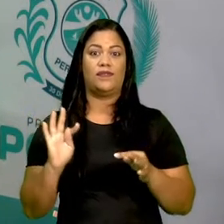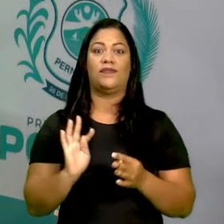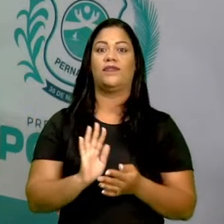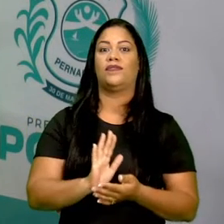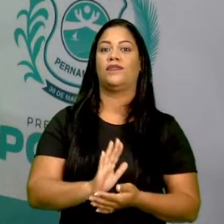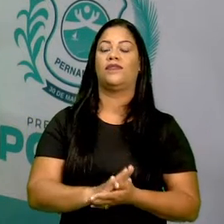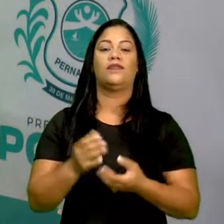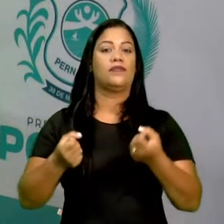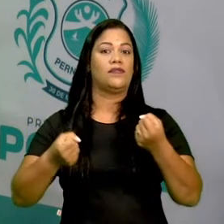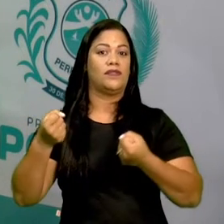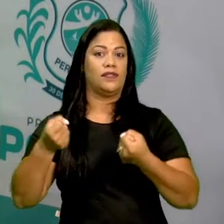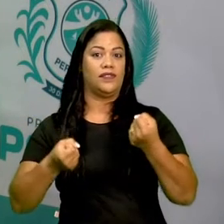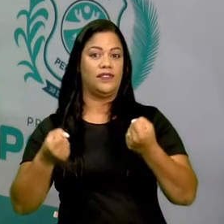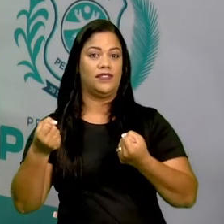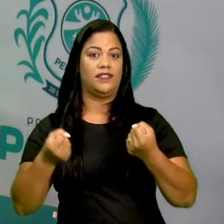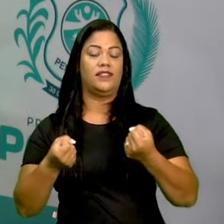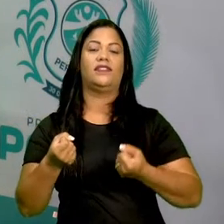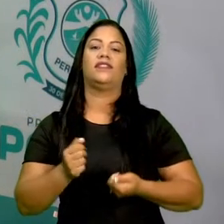motoristas.